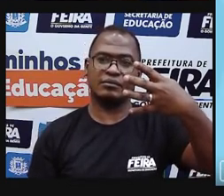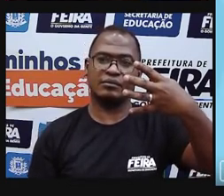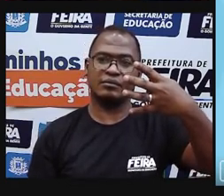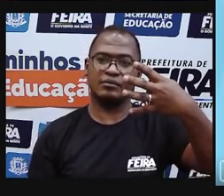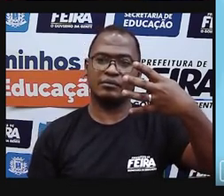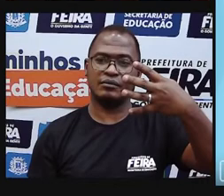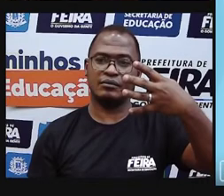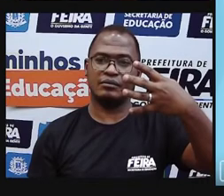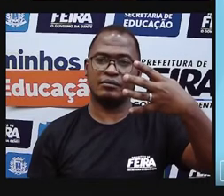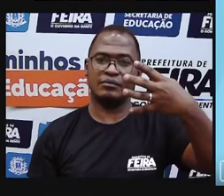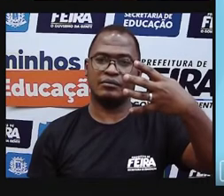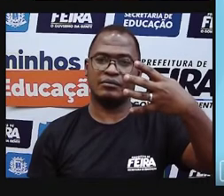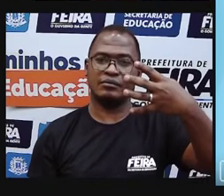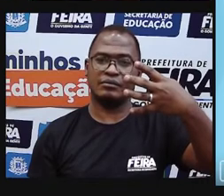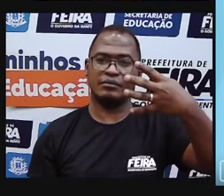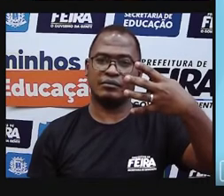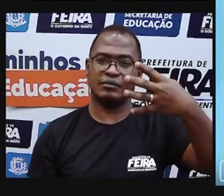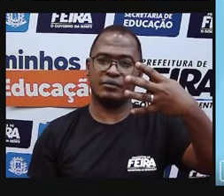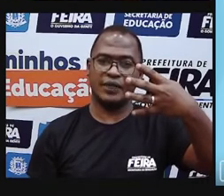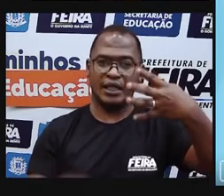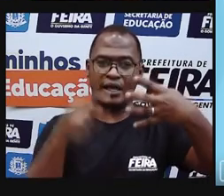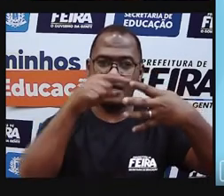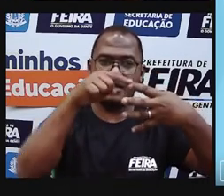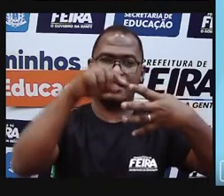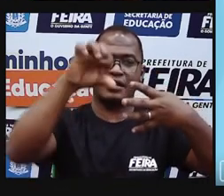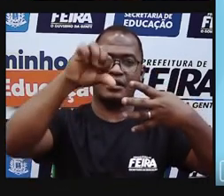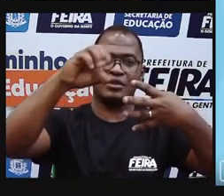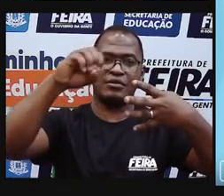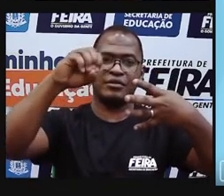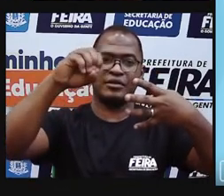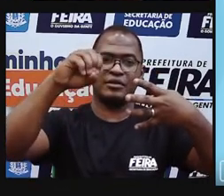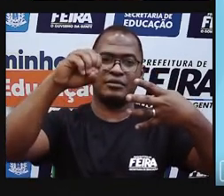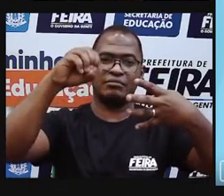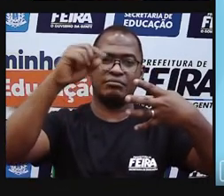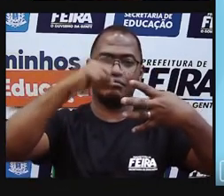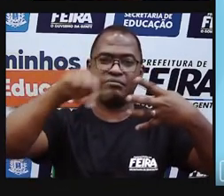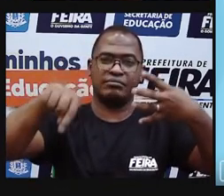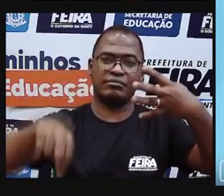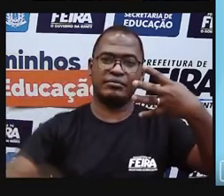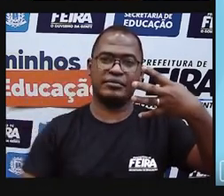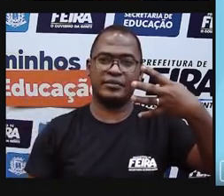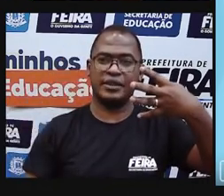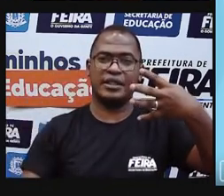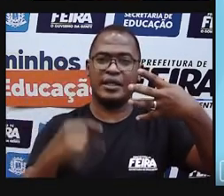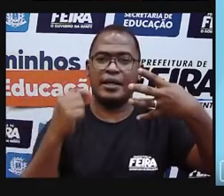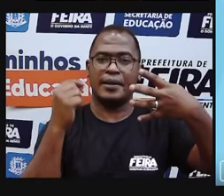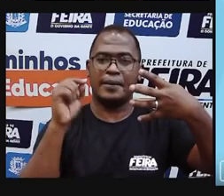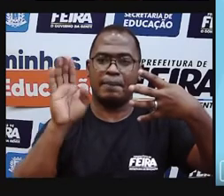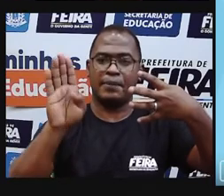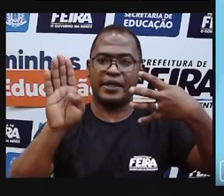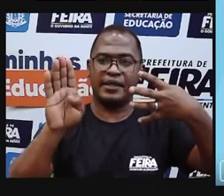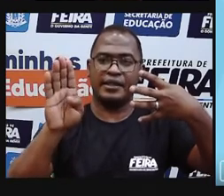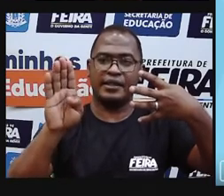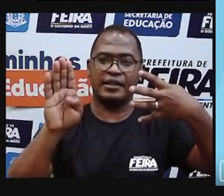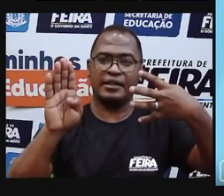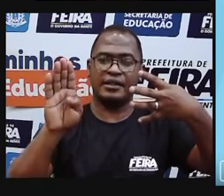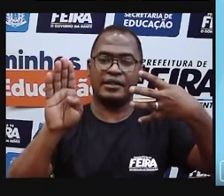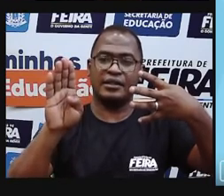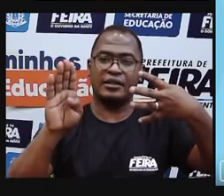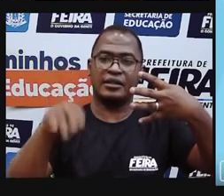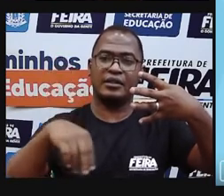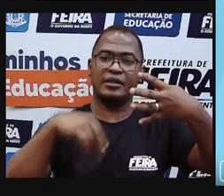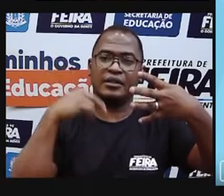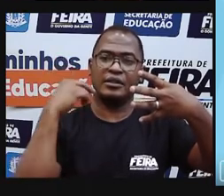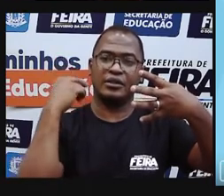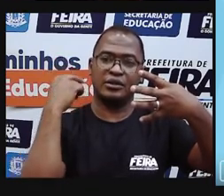Não, nove dezenas é noventa. Duas dezenas e cinco unidades? Não, duas dezenas e cinco unidades é o vinte